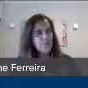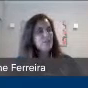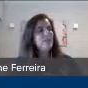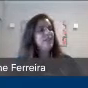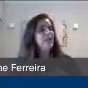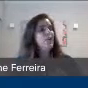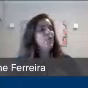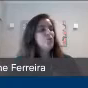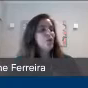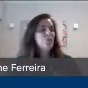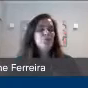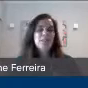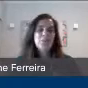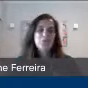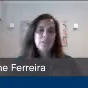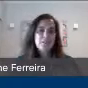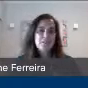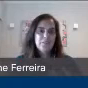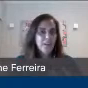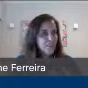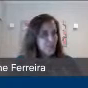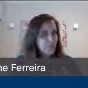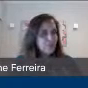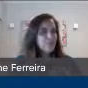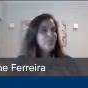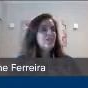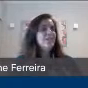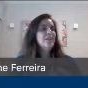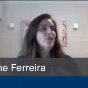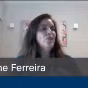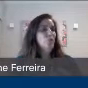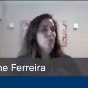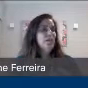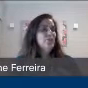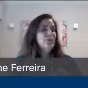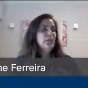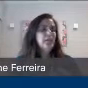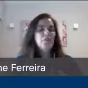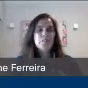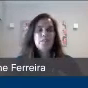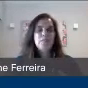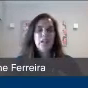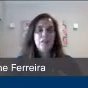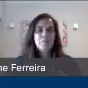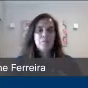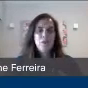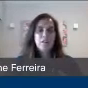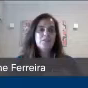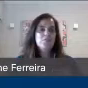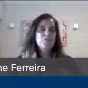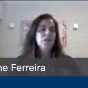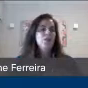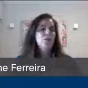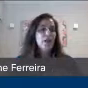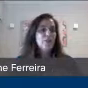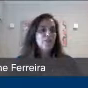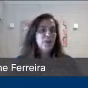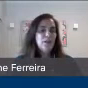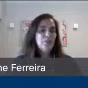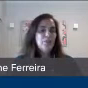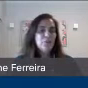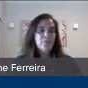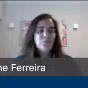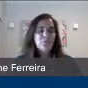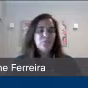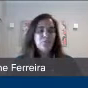o João Arruda que foi aceito em Harvard University, o Luca, Luquinha, que foi aceito em Dartmouth College, o Carlos Eduardo que foi aceito